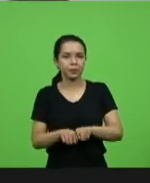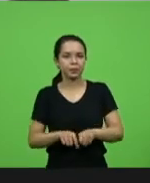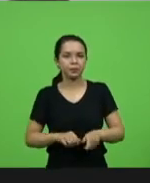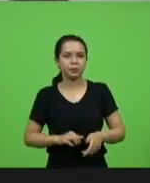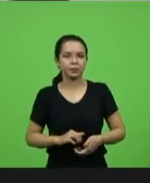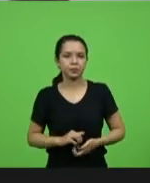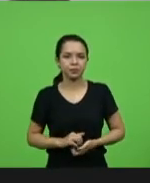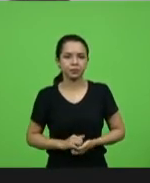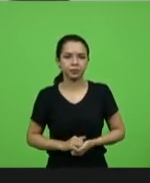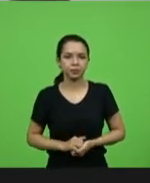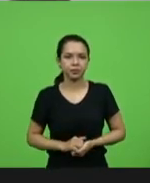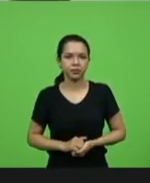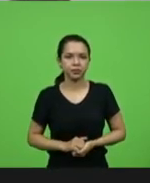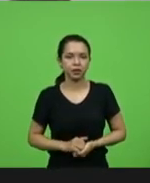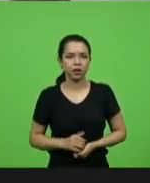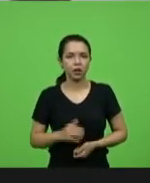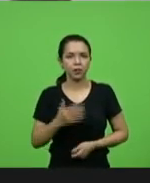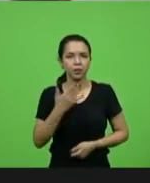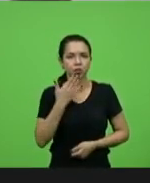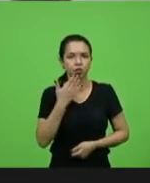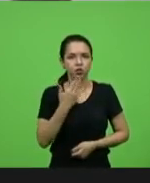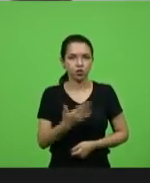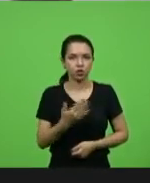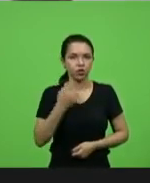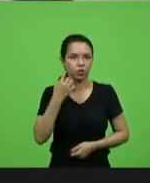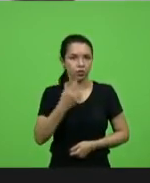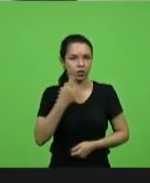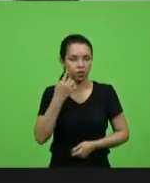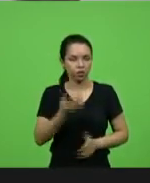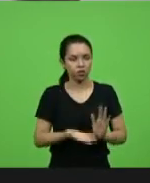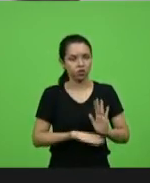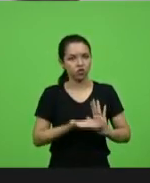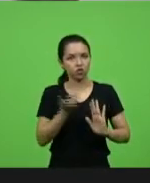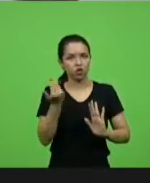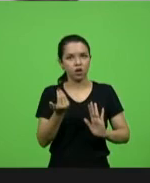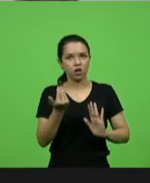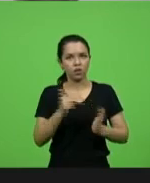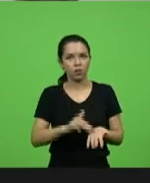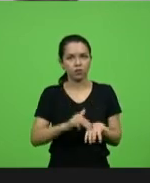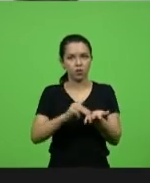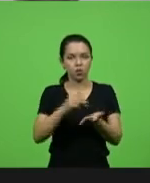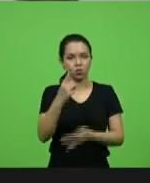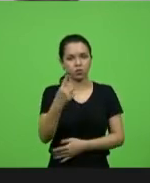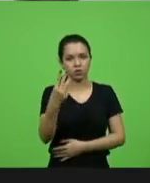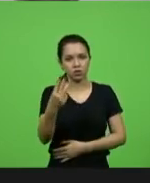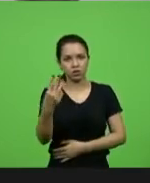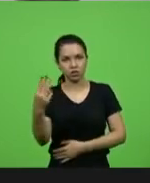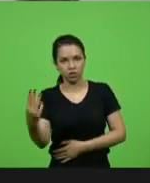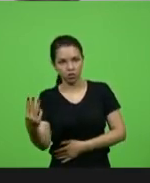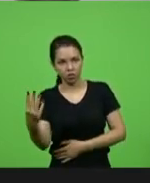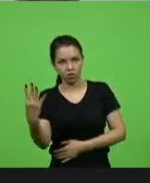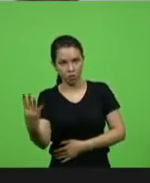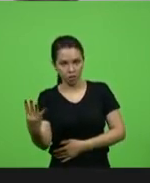A pedido do deputado Márcio, então, serão retiradas as moções de 134, 133.